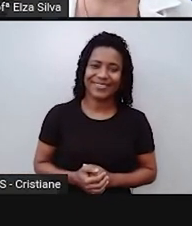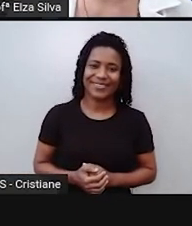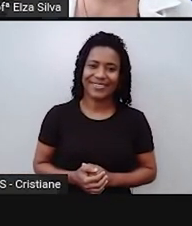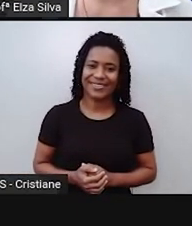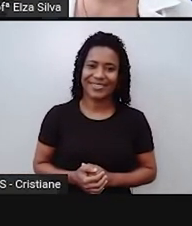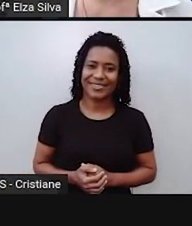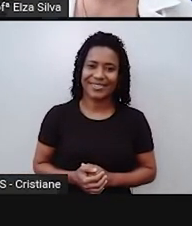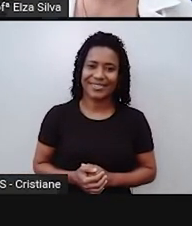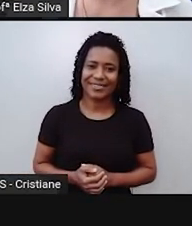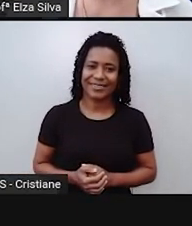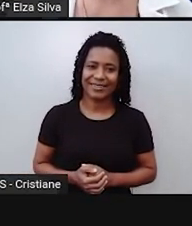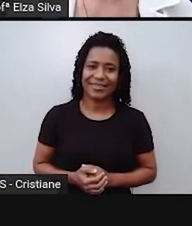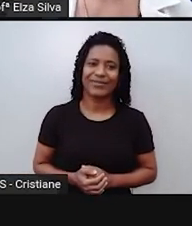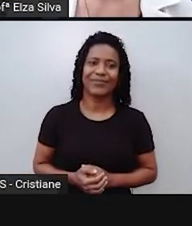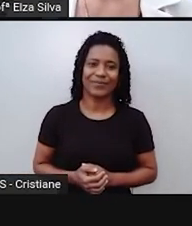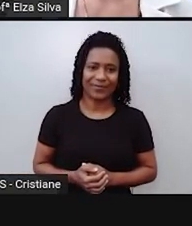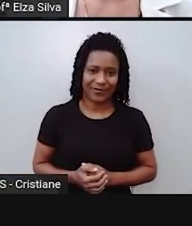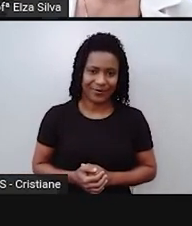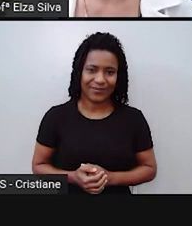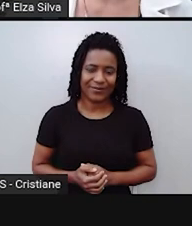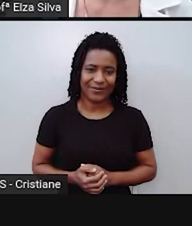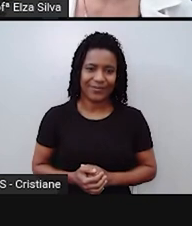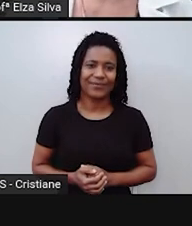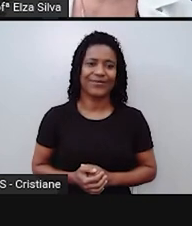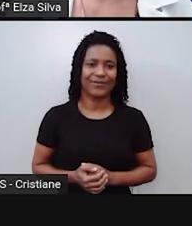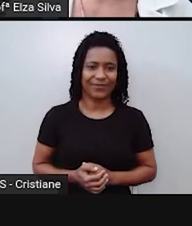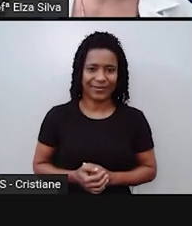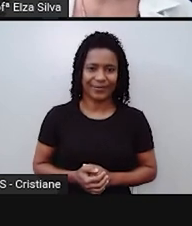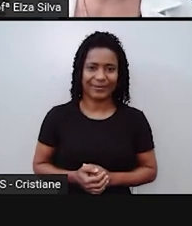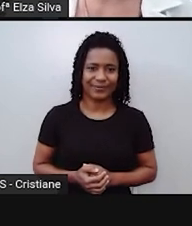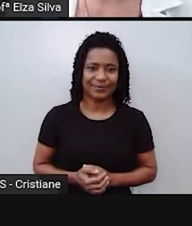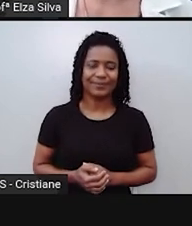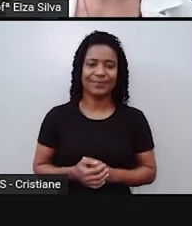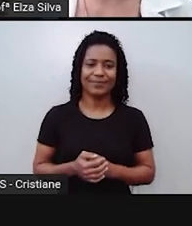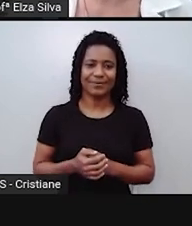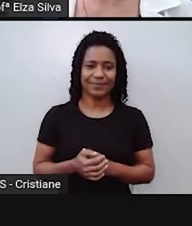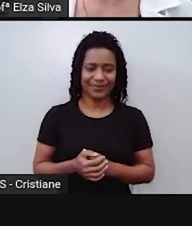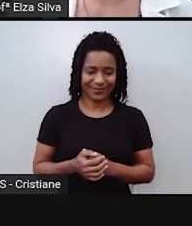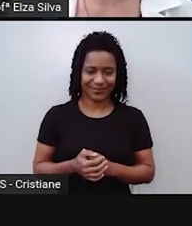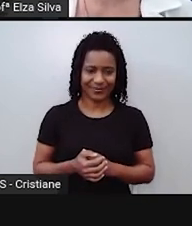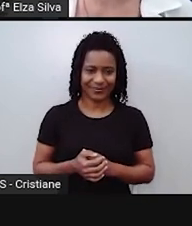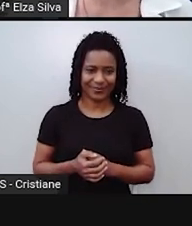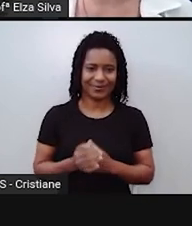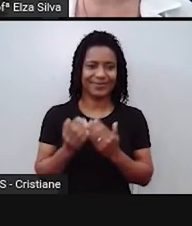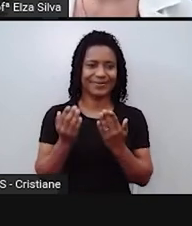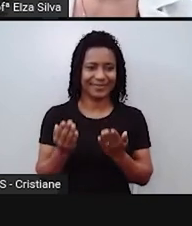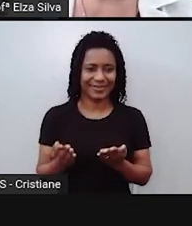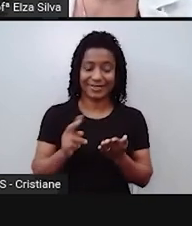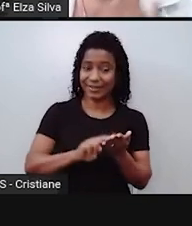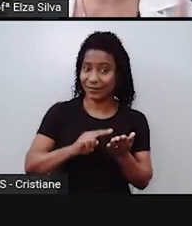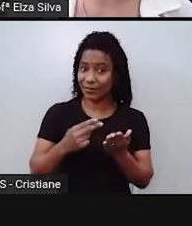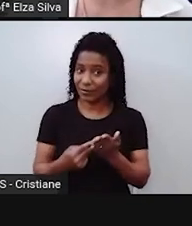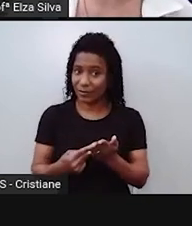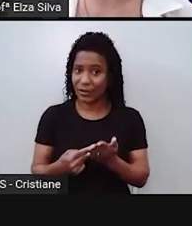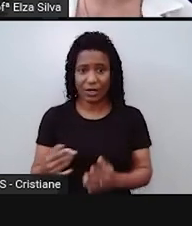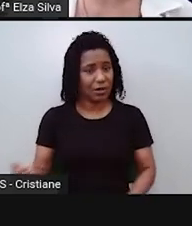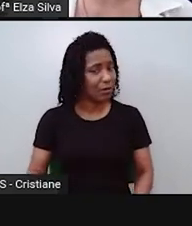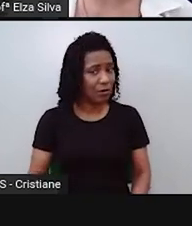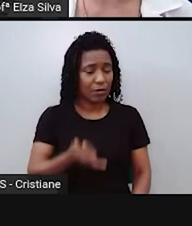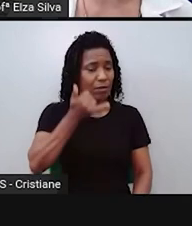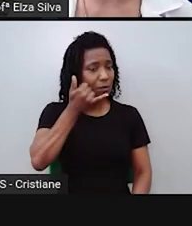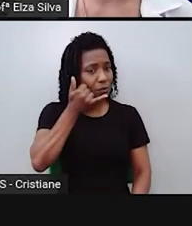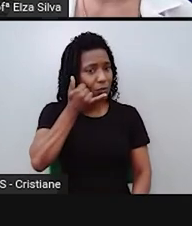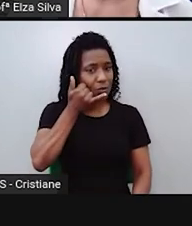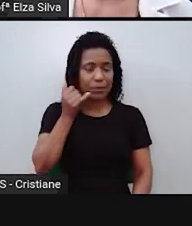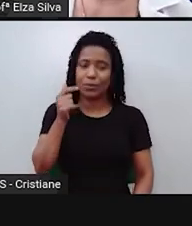Número 7. I'm going, ou melhor, I'm not going to call him. Eu não vou telefonar